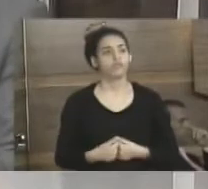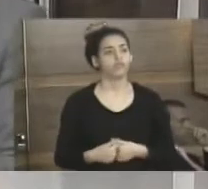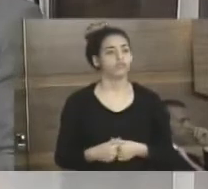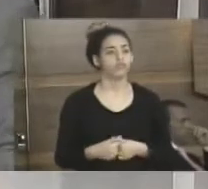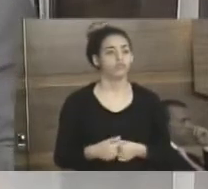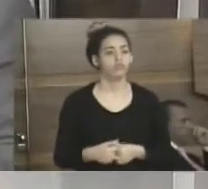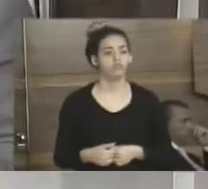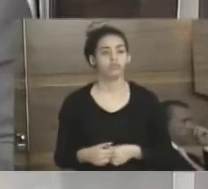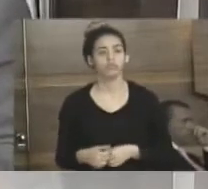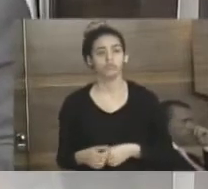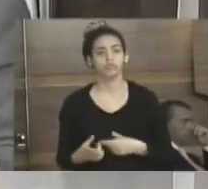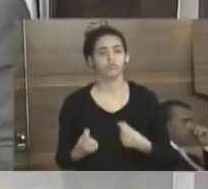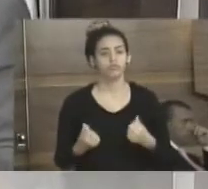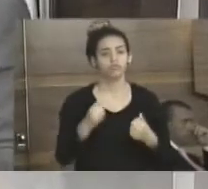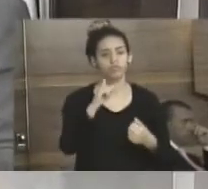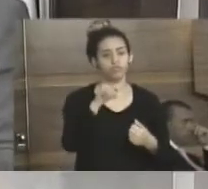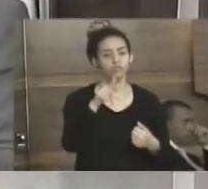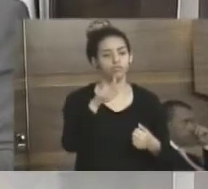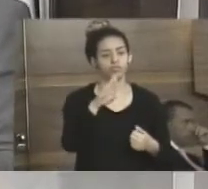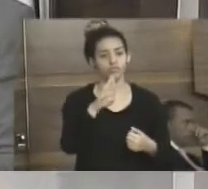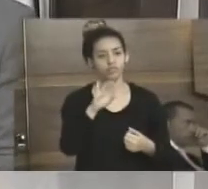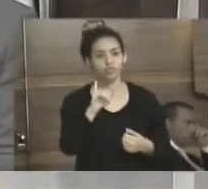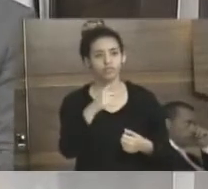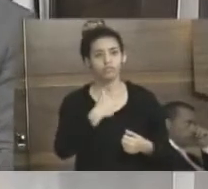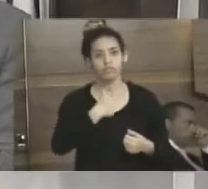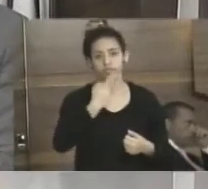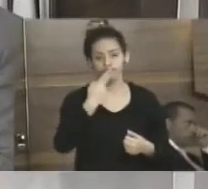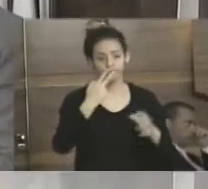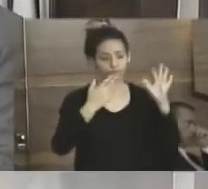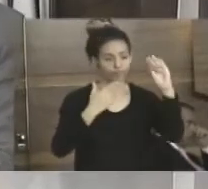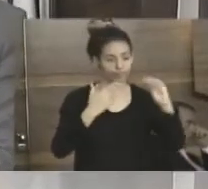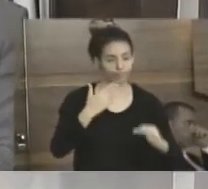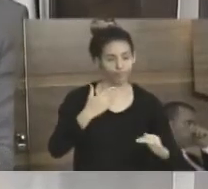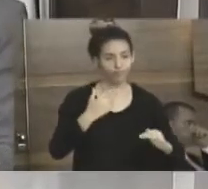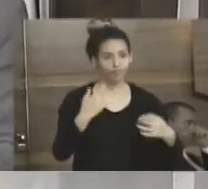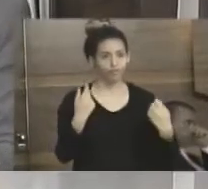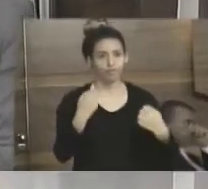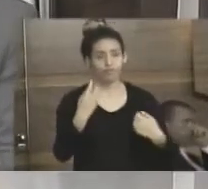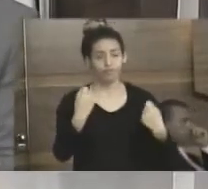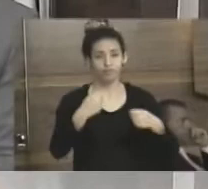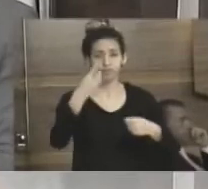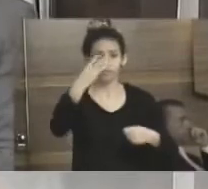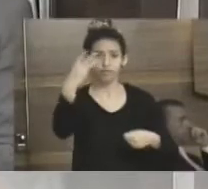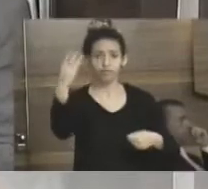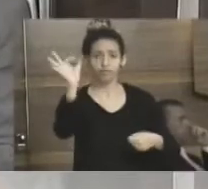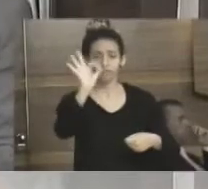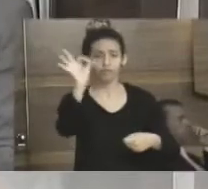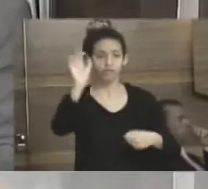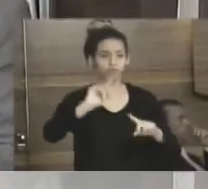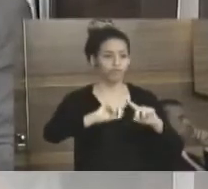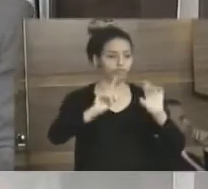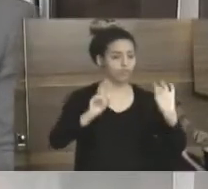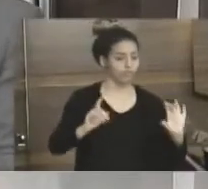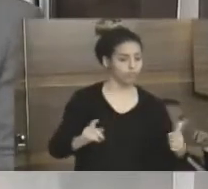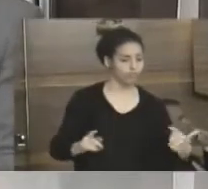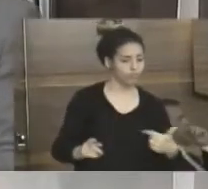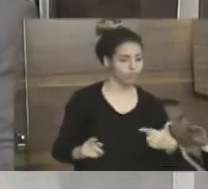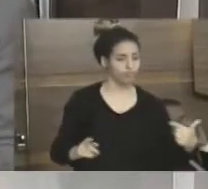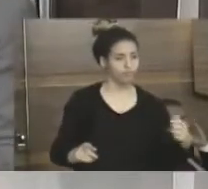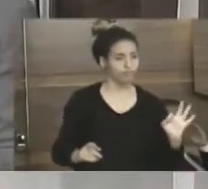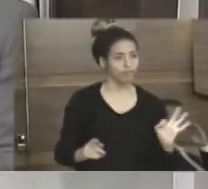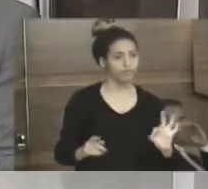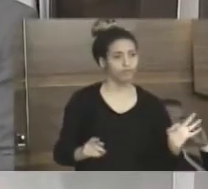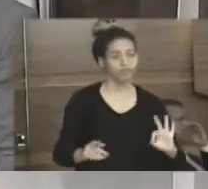com relação à arrecadação de ITBI, onde está muito baixo, que eu digo, de 33% que deveria bater, bateu 22,82%, fora a